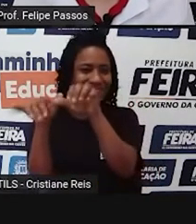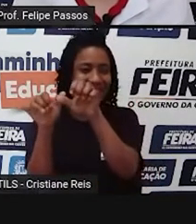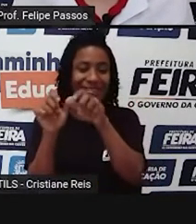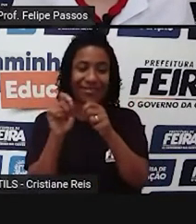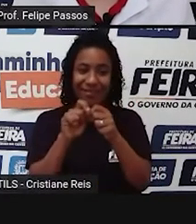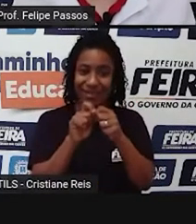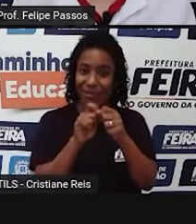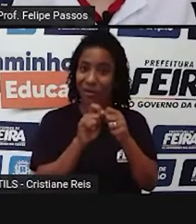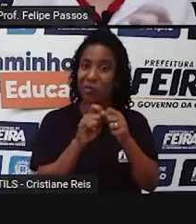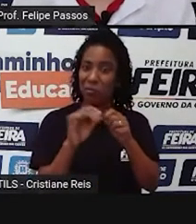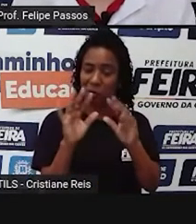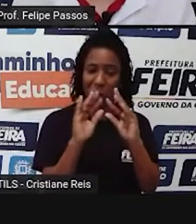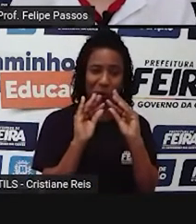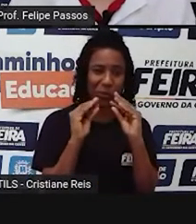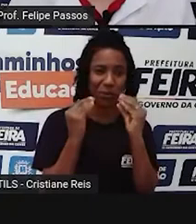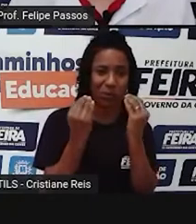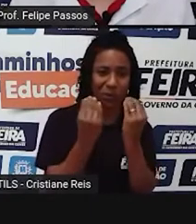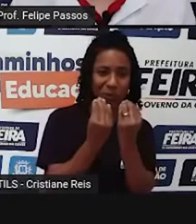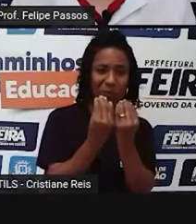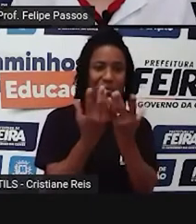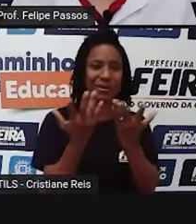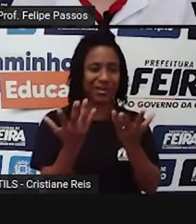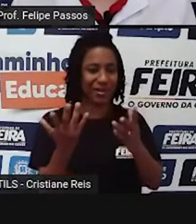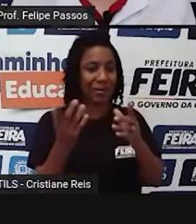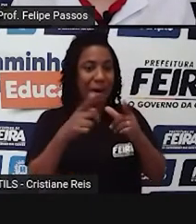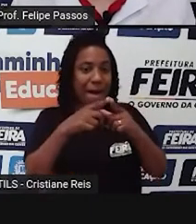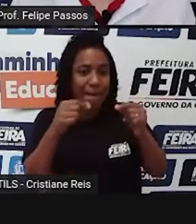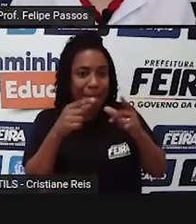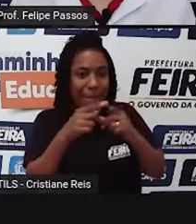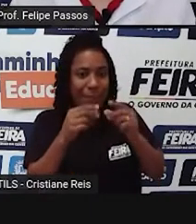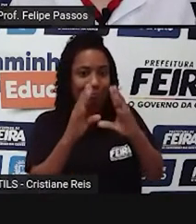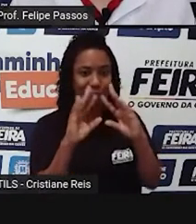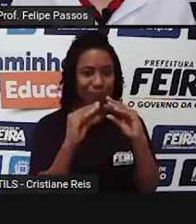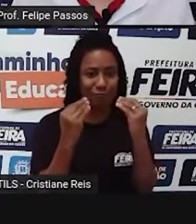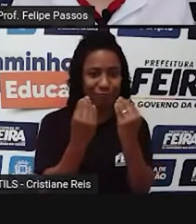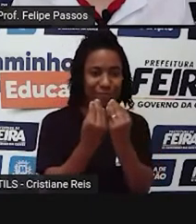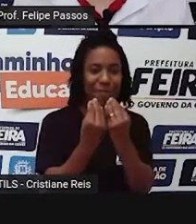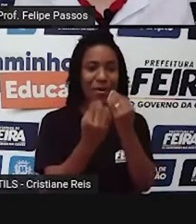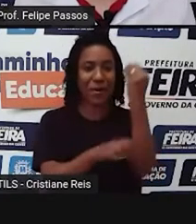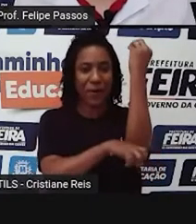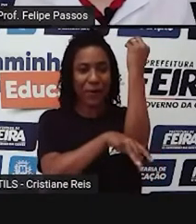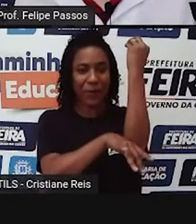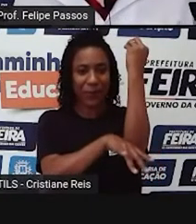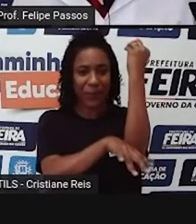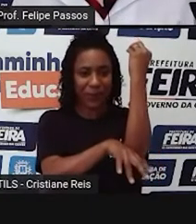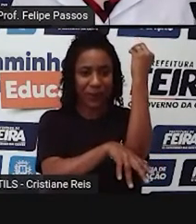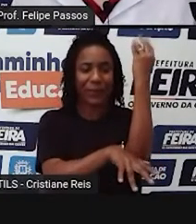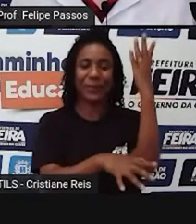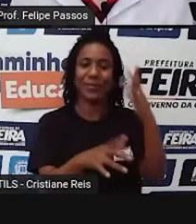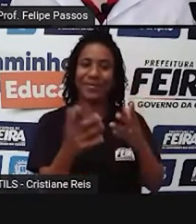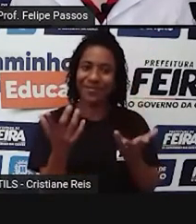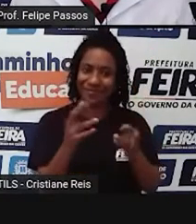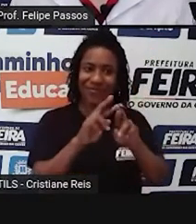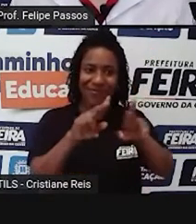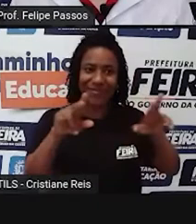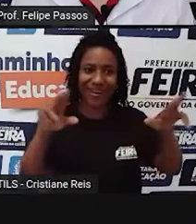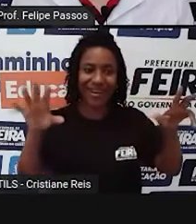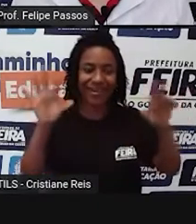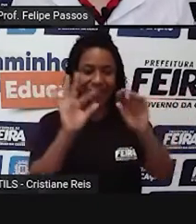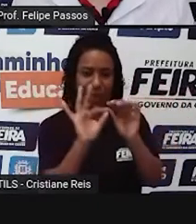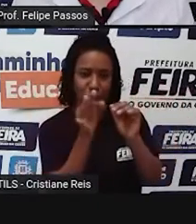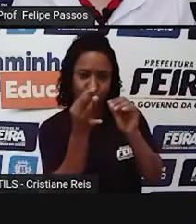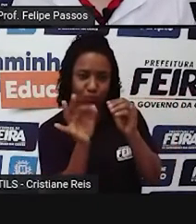complexas. Eles pegam penas, galhos, raízes, diversos objetos que estão ali